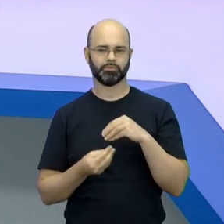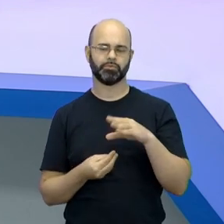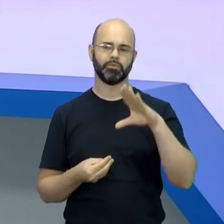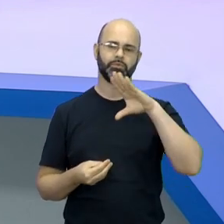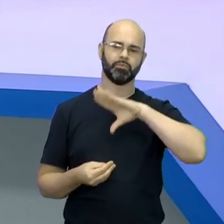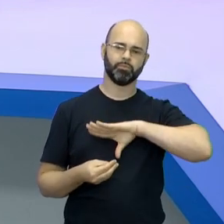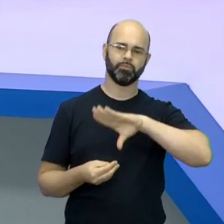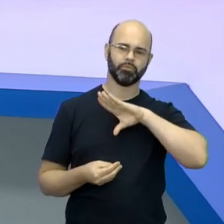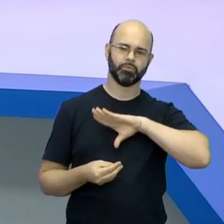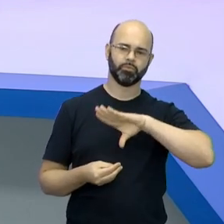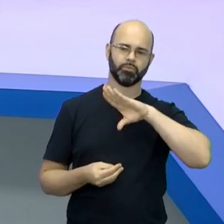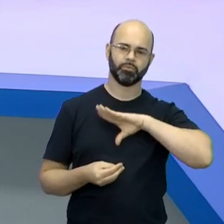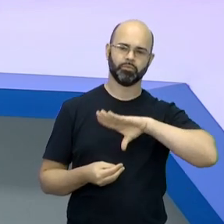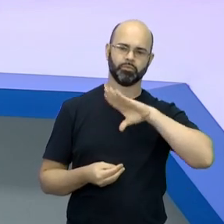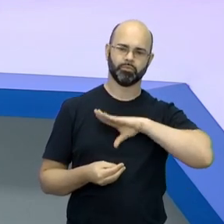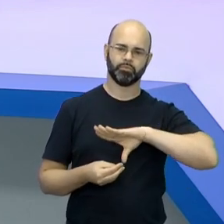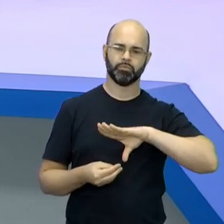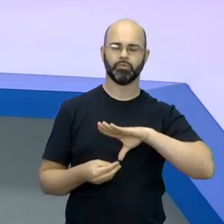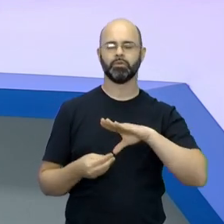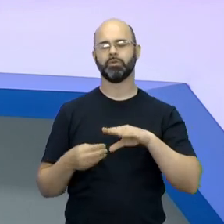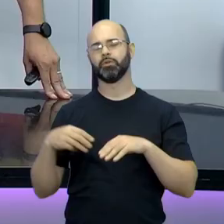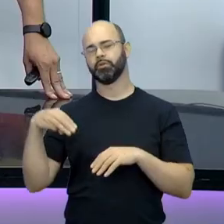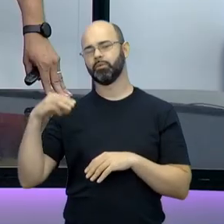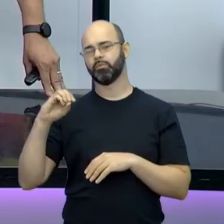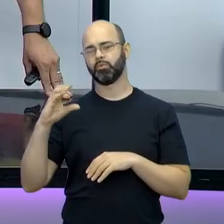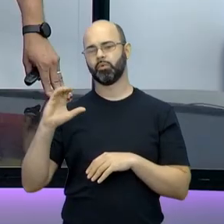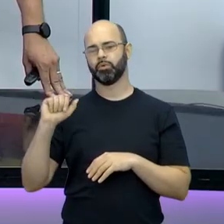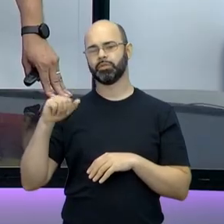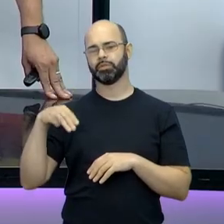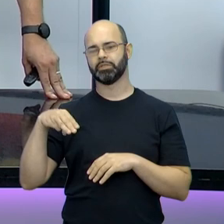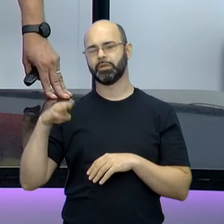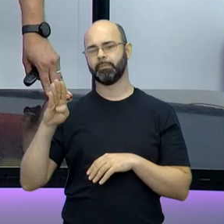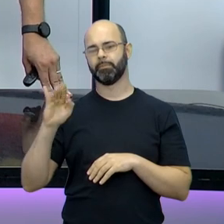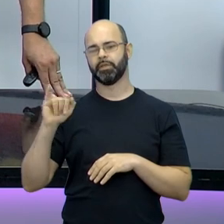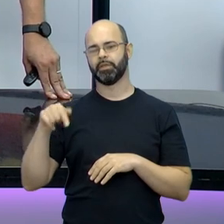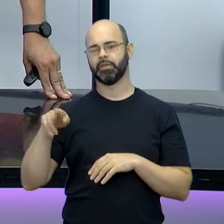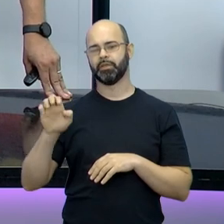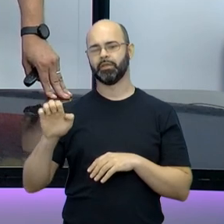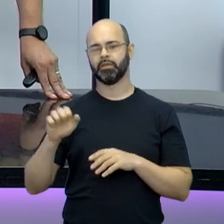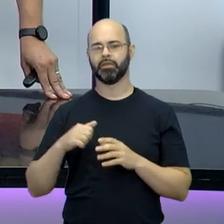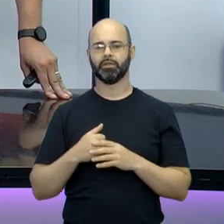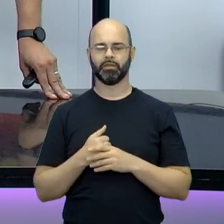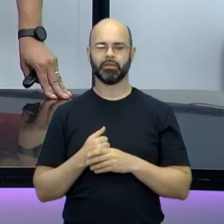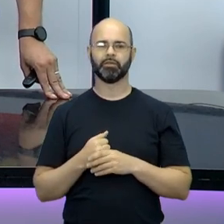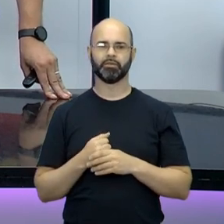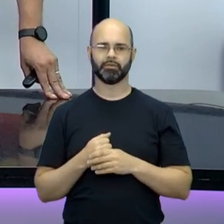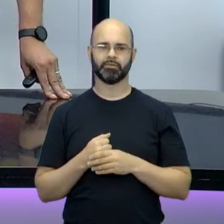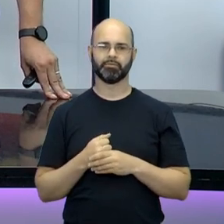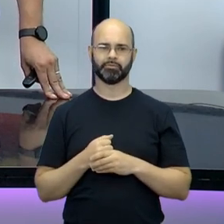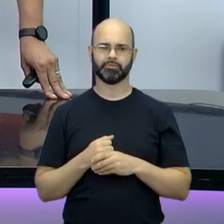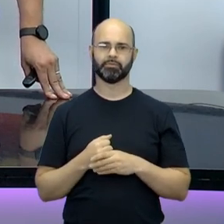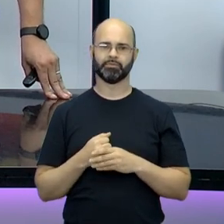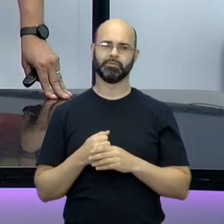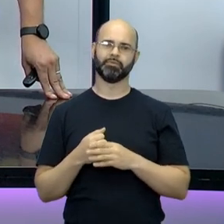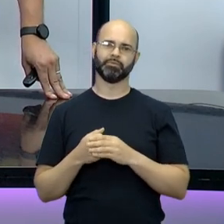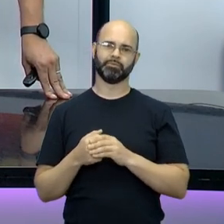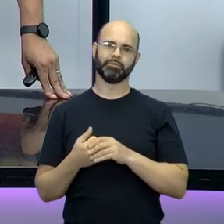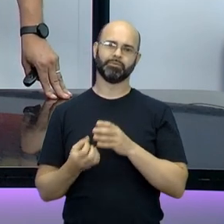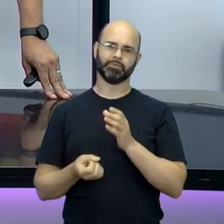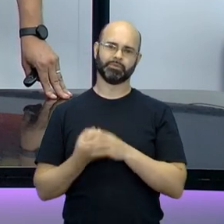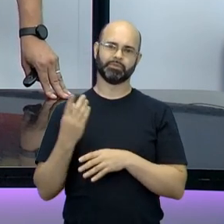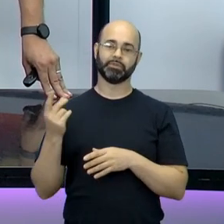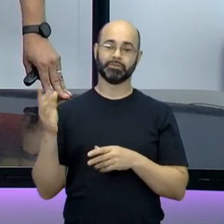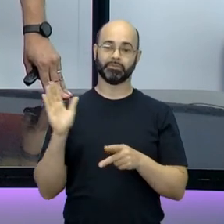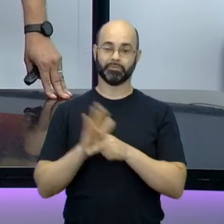e Moçambique. Moçambique, já tem aí uma boa parte de produção africana.